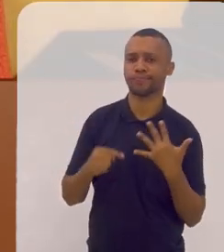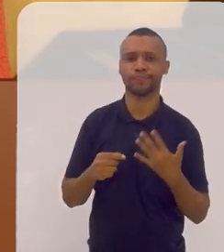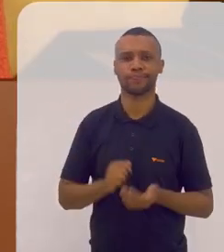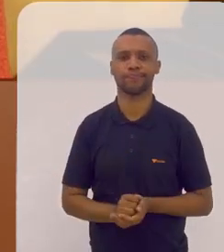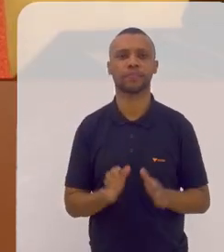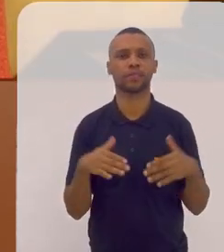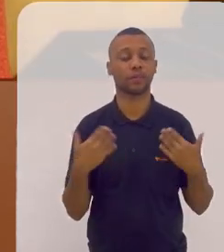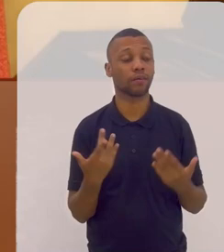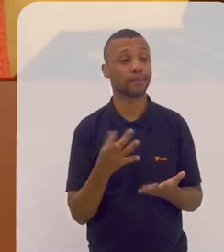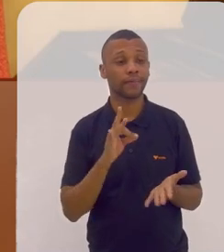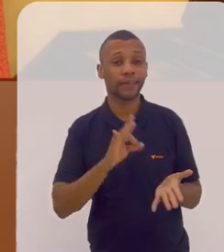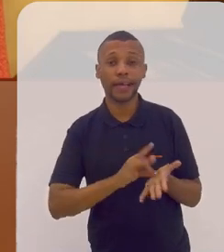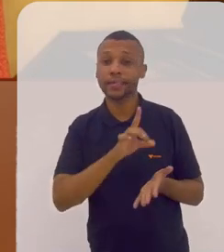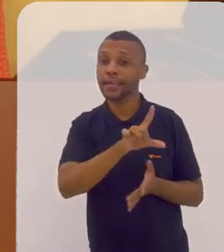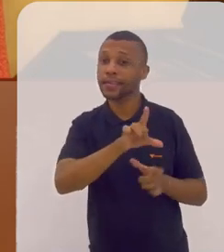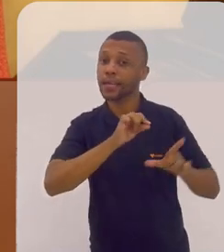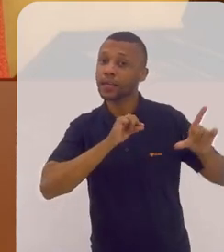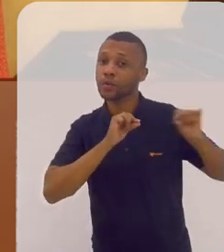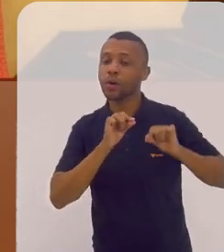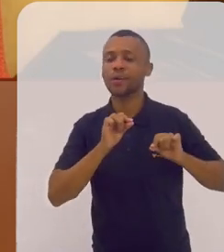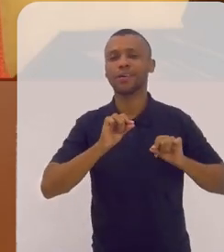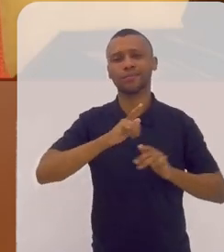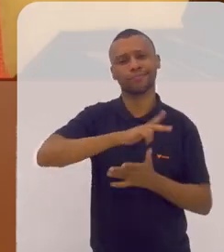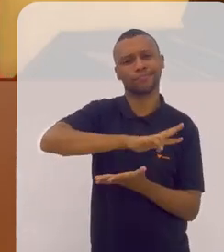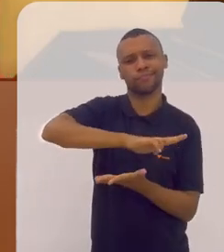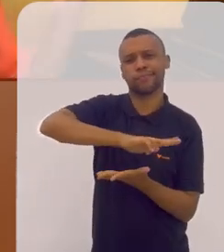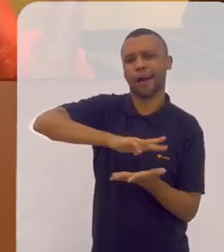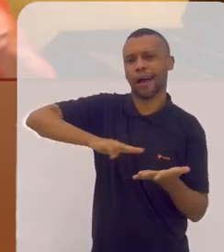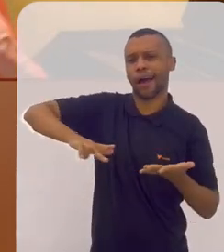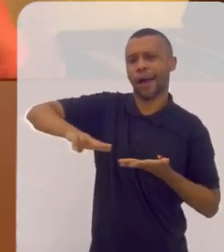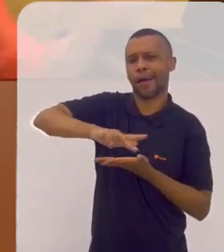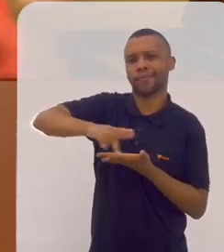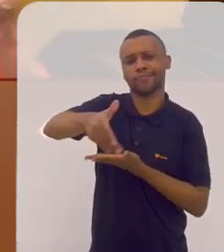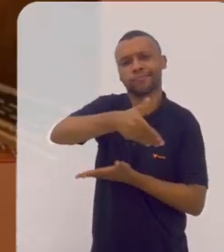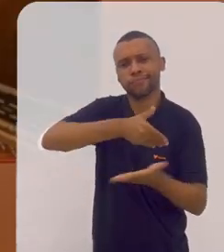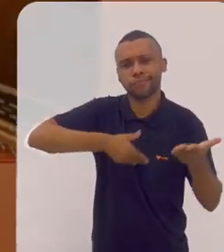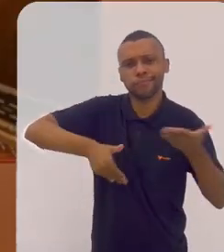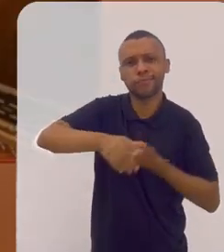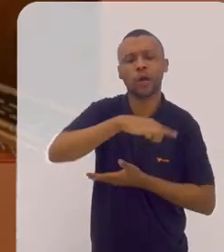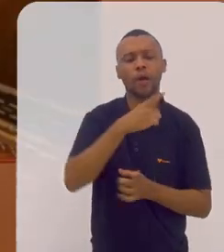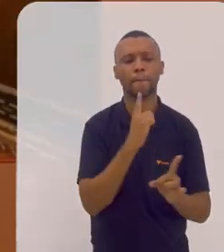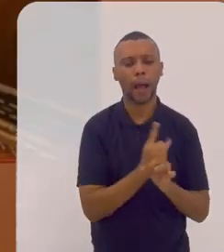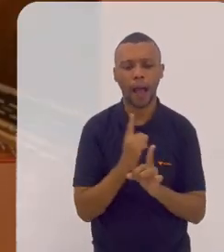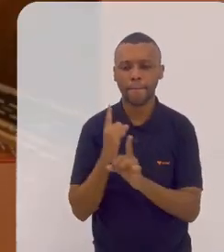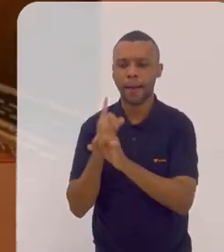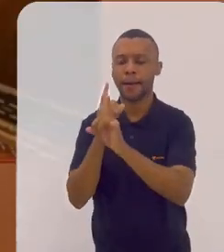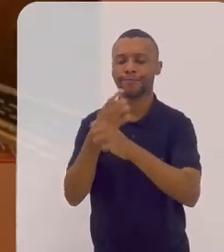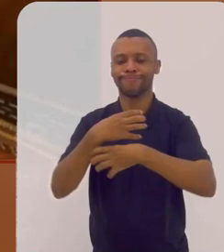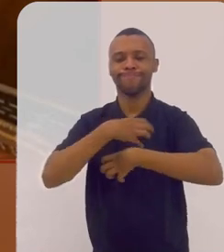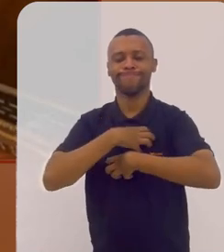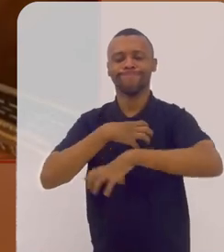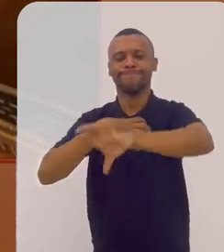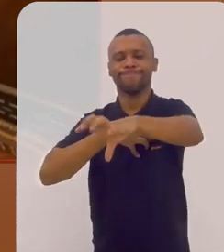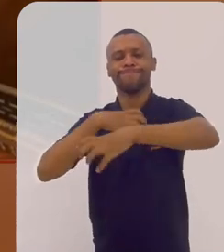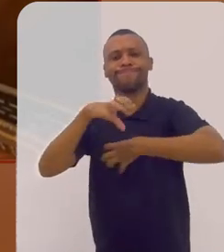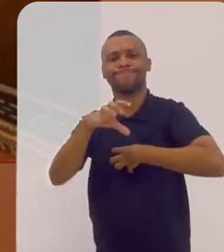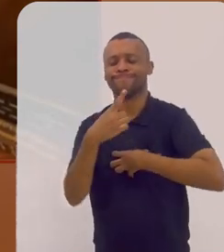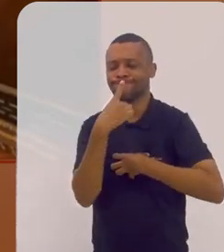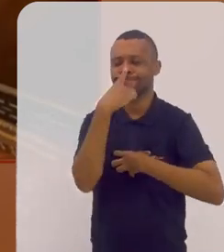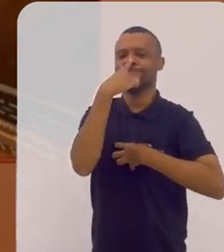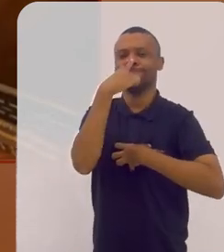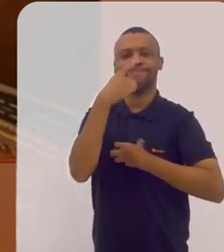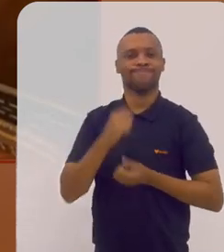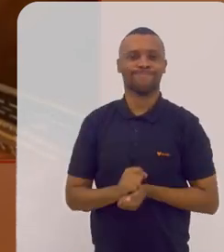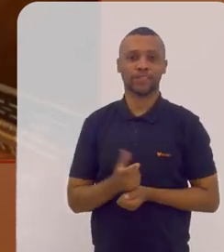olha na verdade essas escolhas elas são mútuas né a gente se escolhe né a gente se encontra musicalmente né